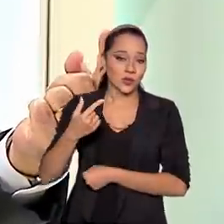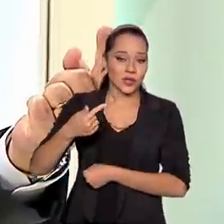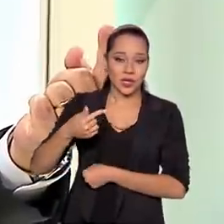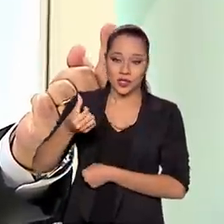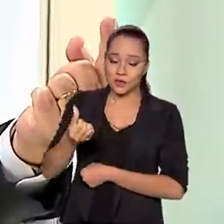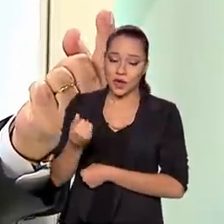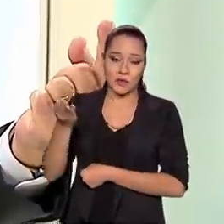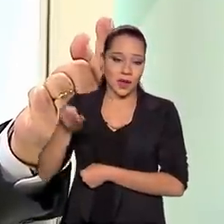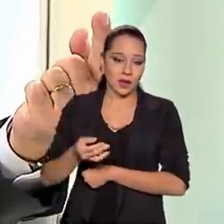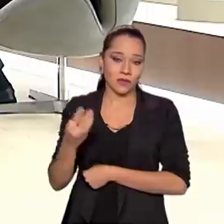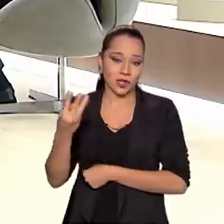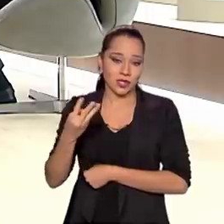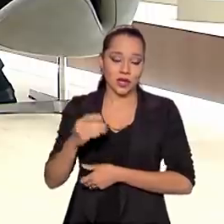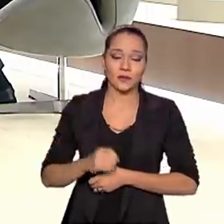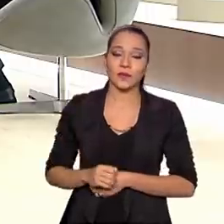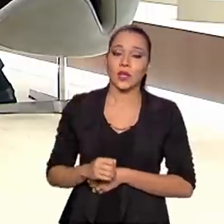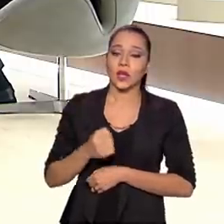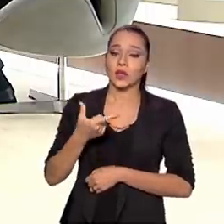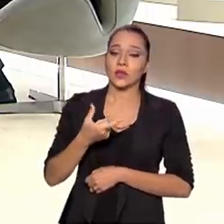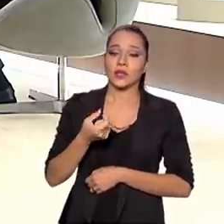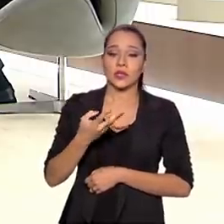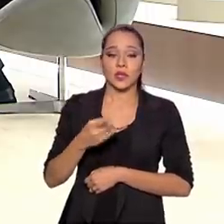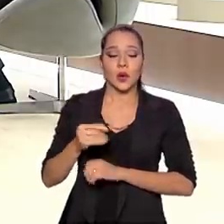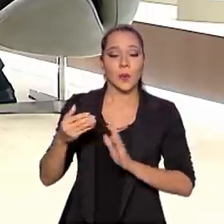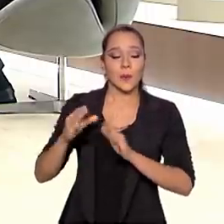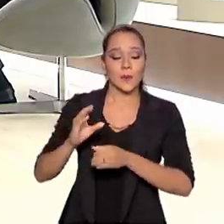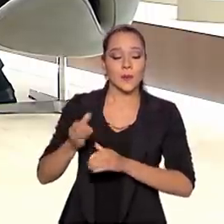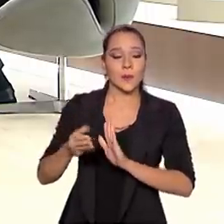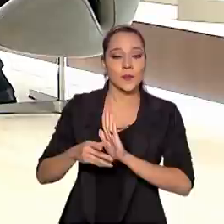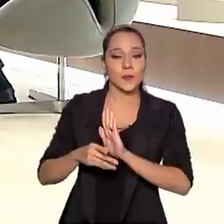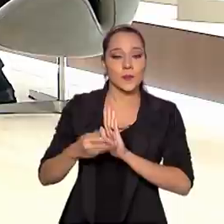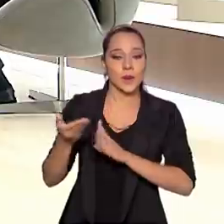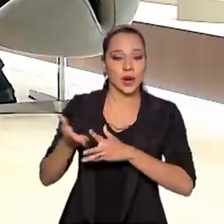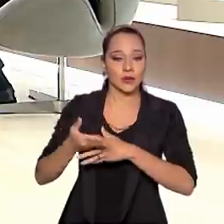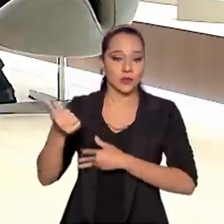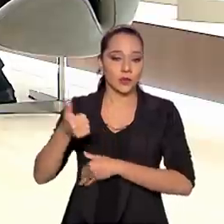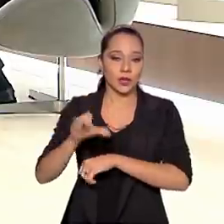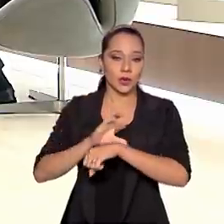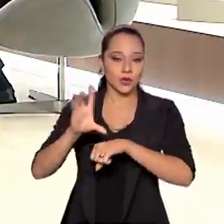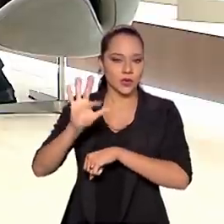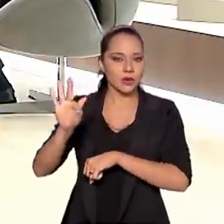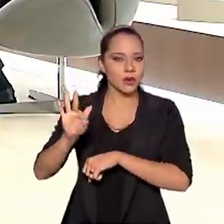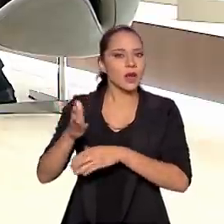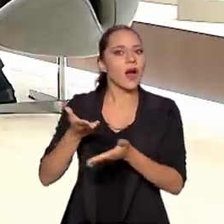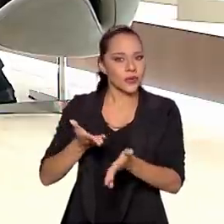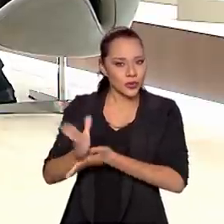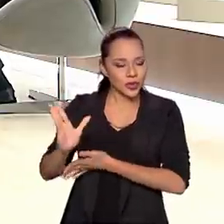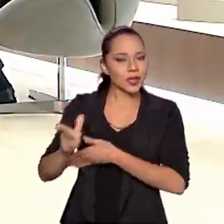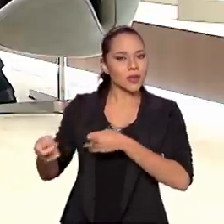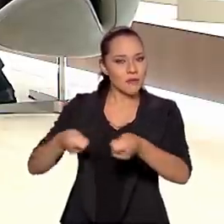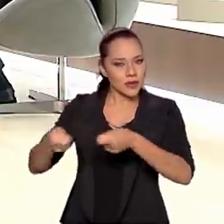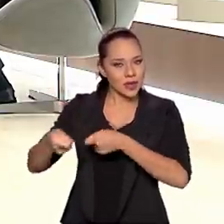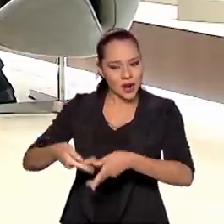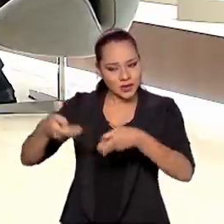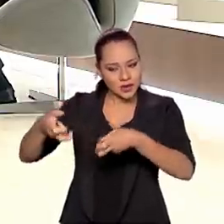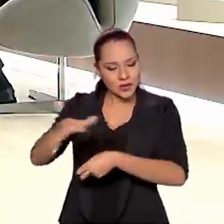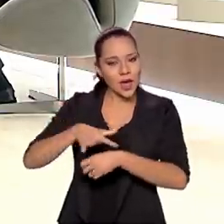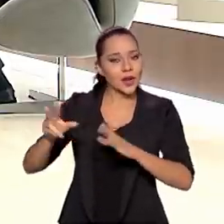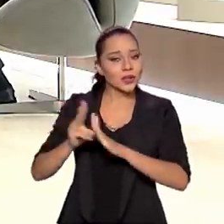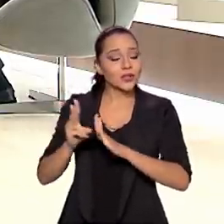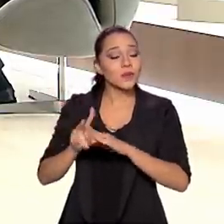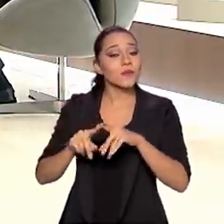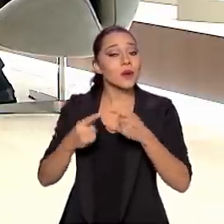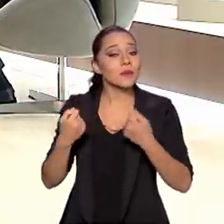parágrafo 3º, e 231, parágrafo 1º da Constituição, que autorizam a mineração em área indígena. Mas o que é que